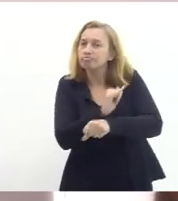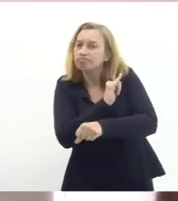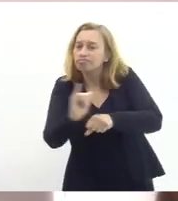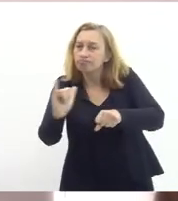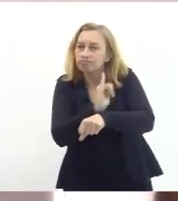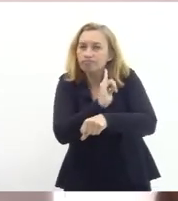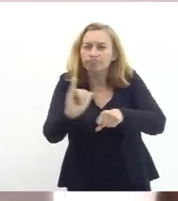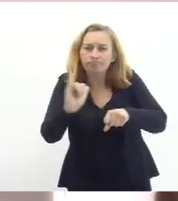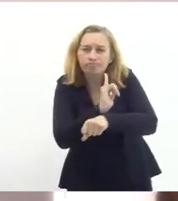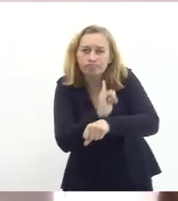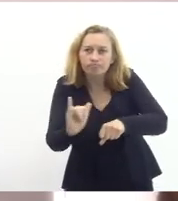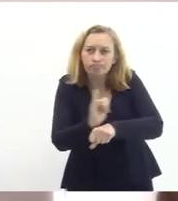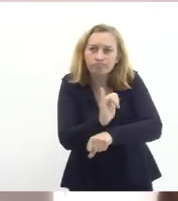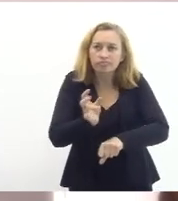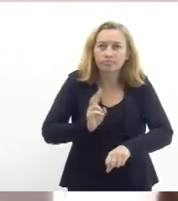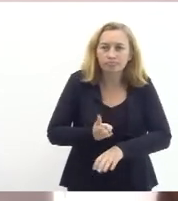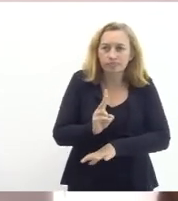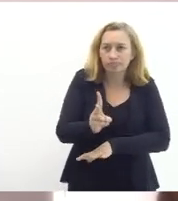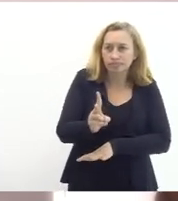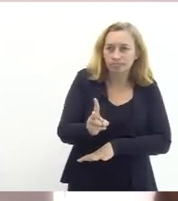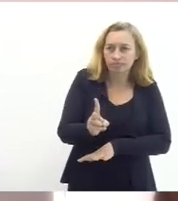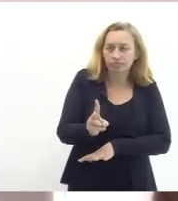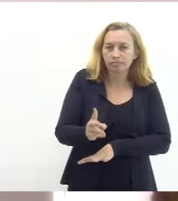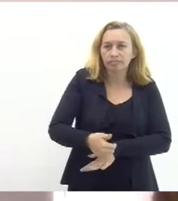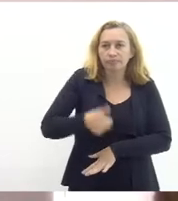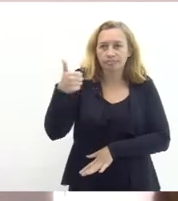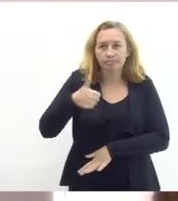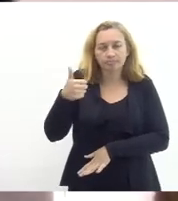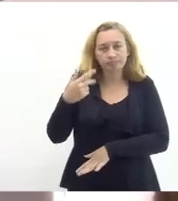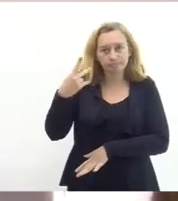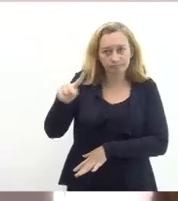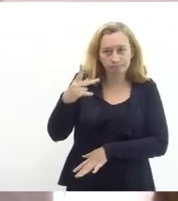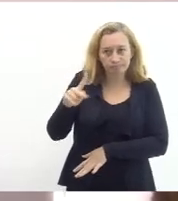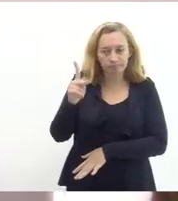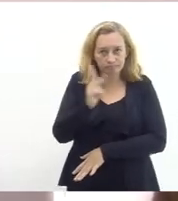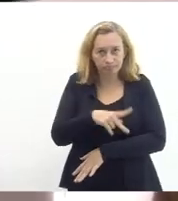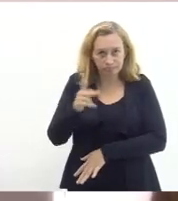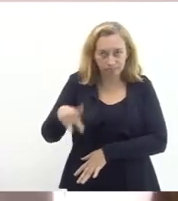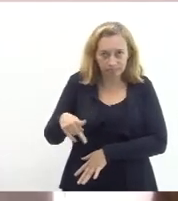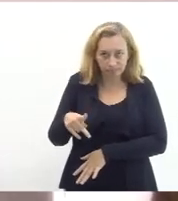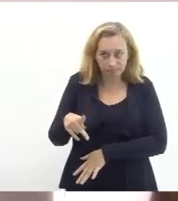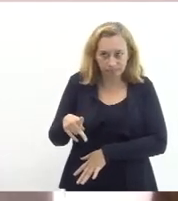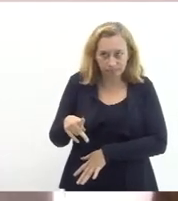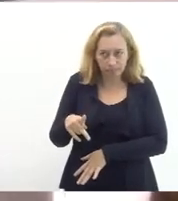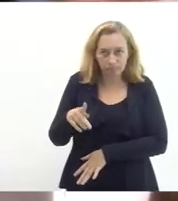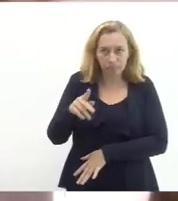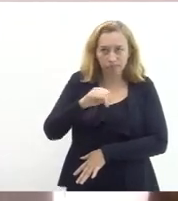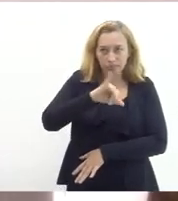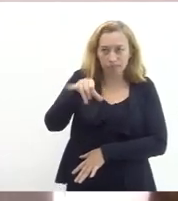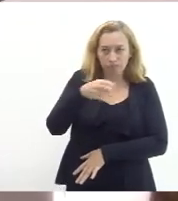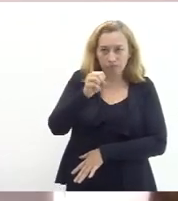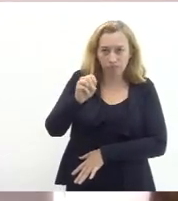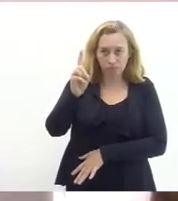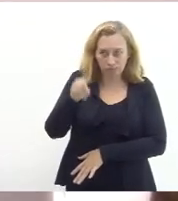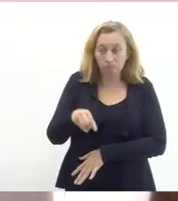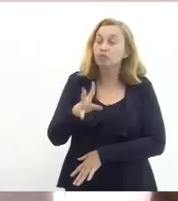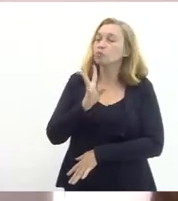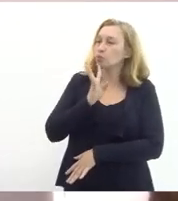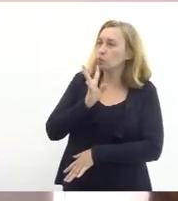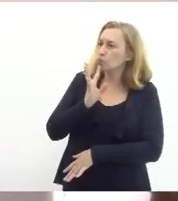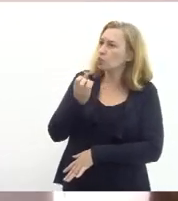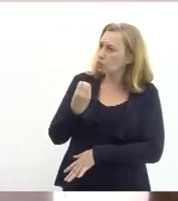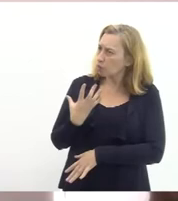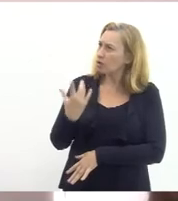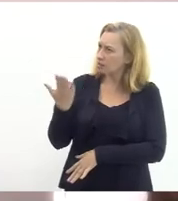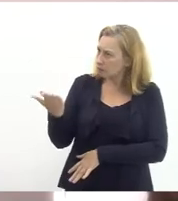e sempre entre elas aliás a primeira entre elas professor Zé Wilson que conhece bem também esse